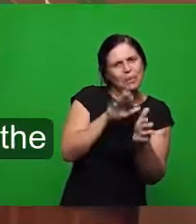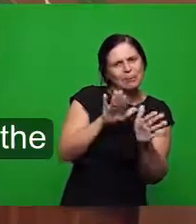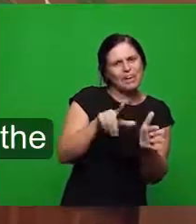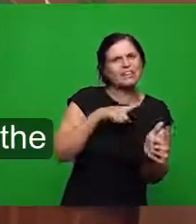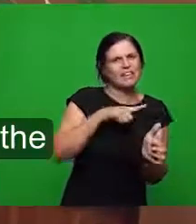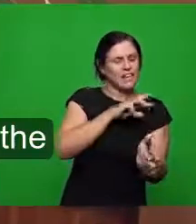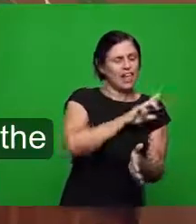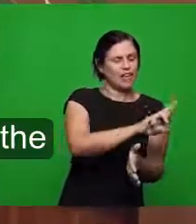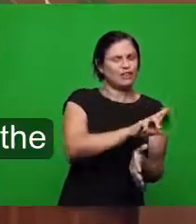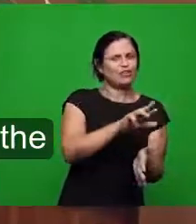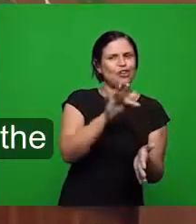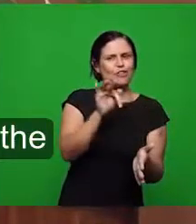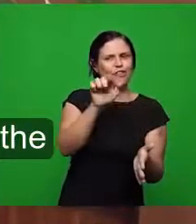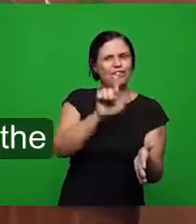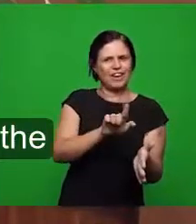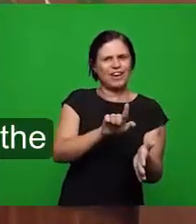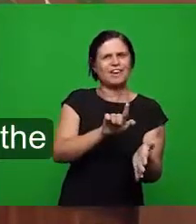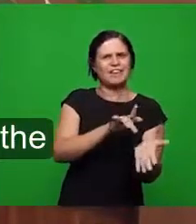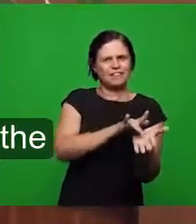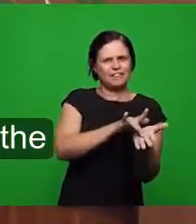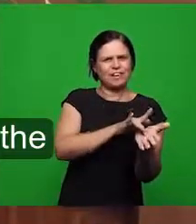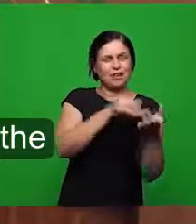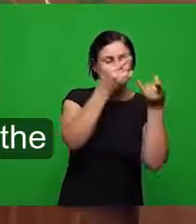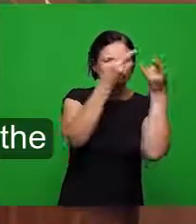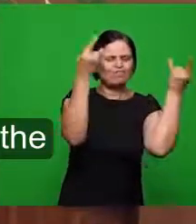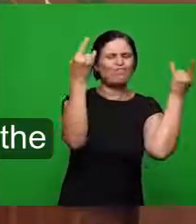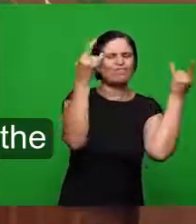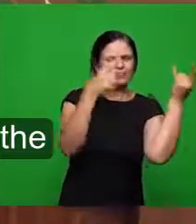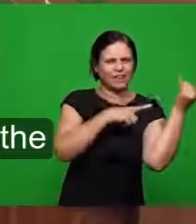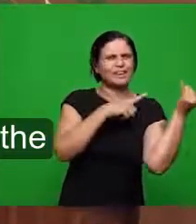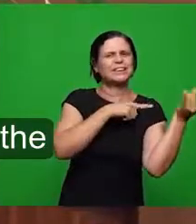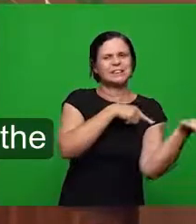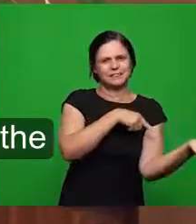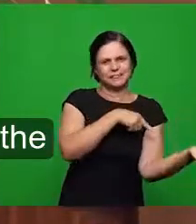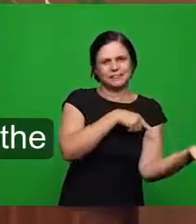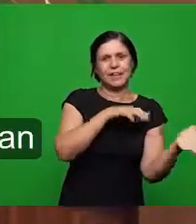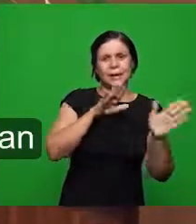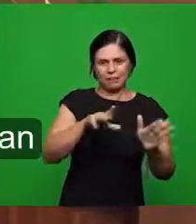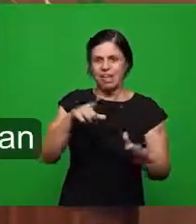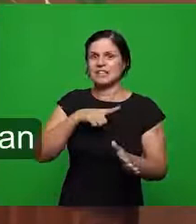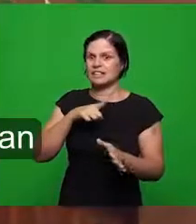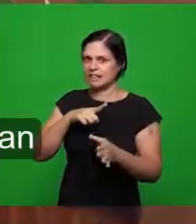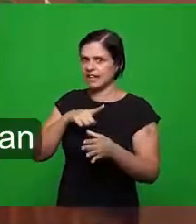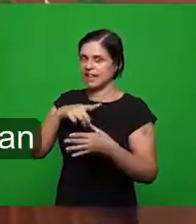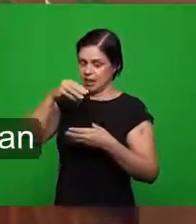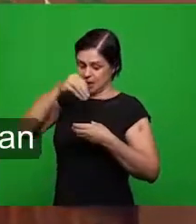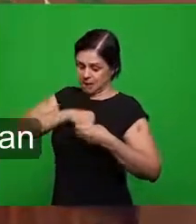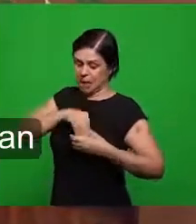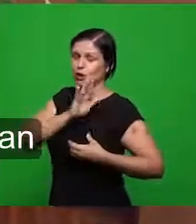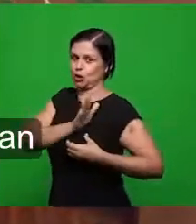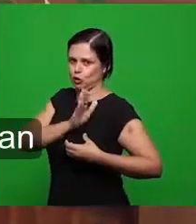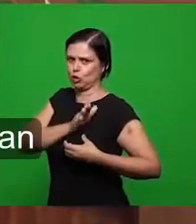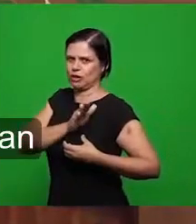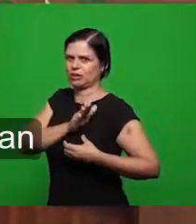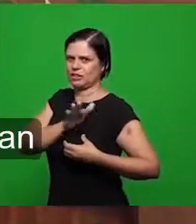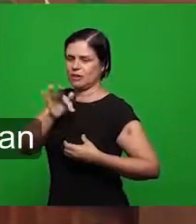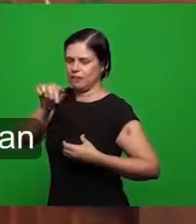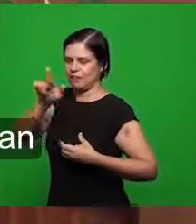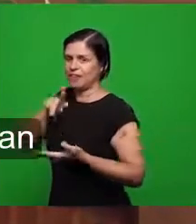fé interior existe uma fé que brota da obra criadora